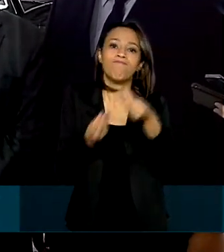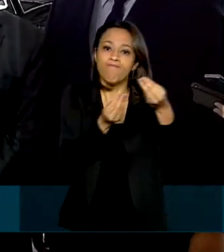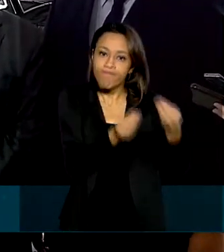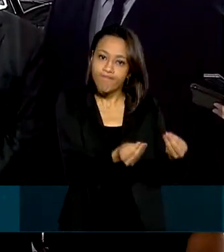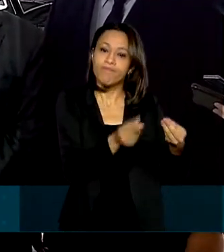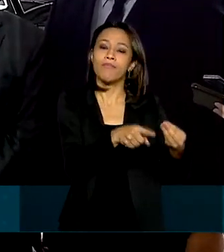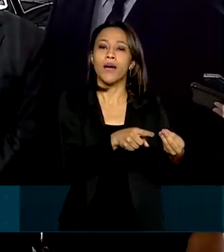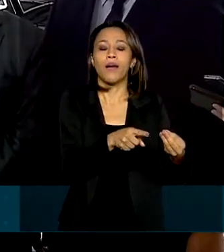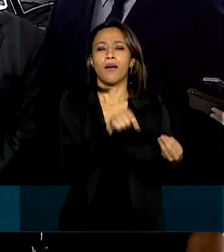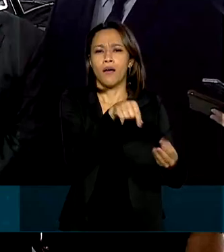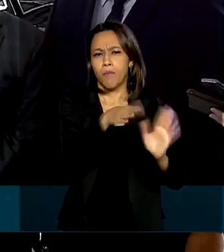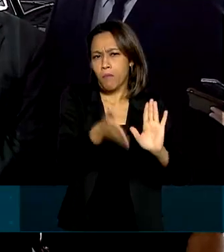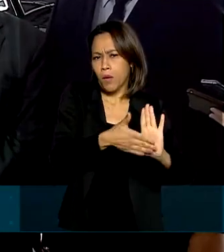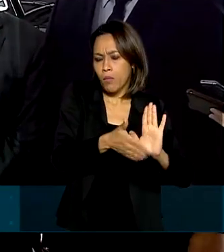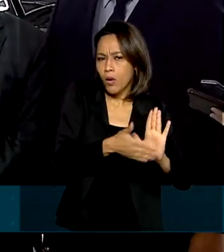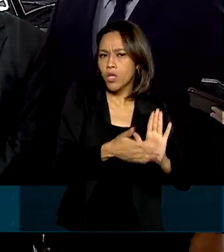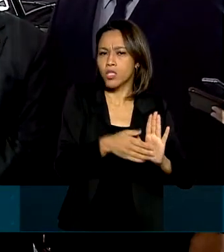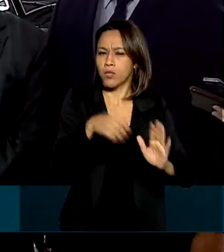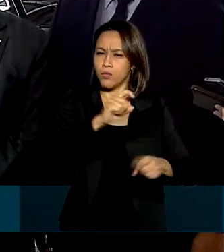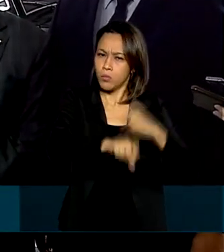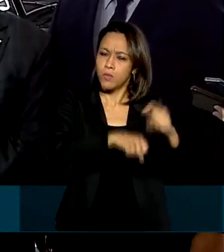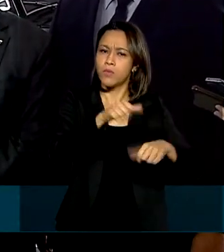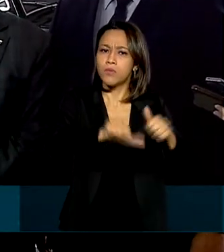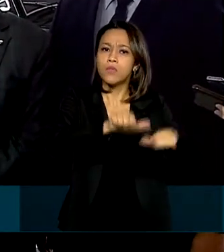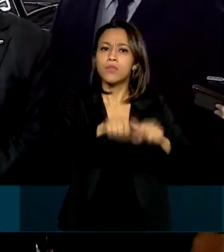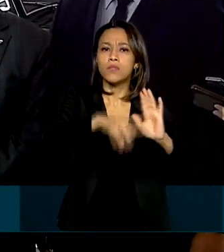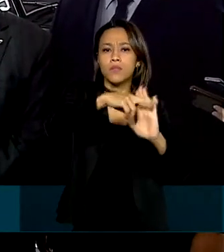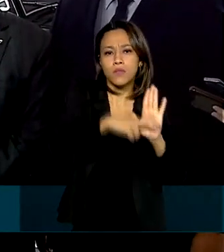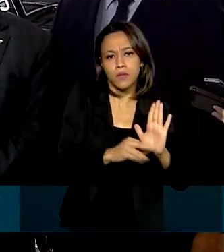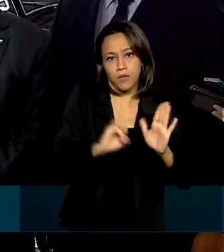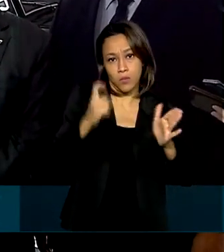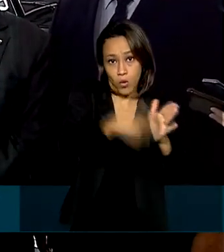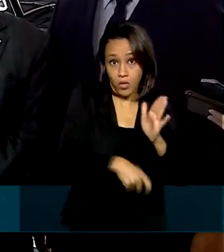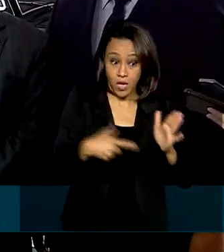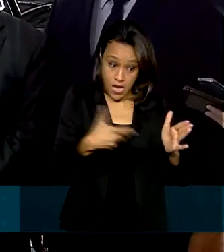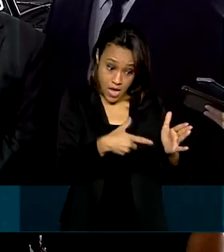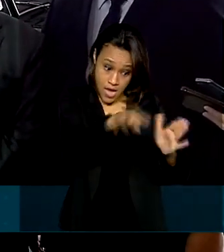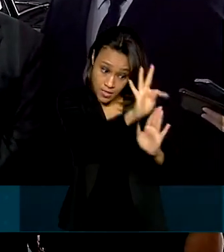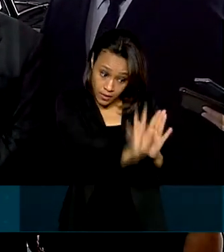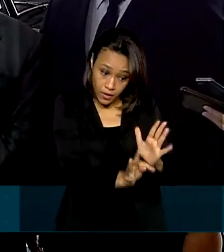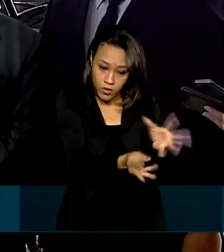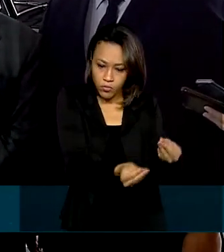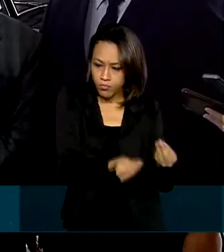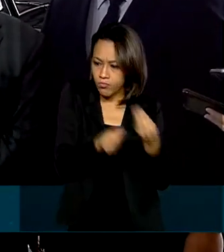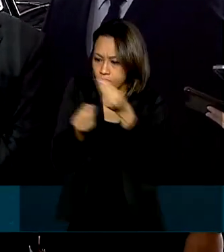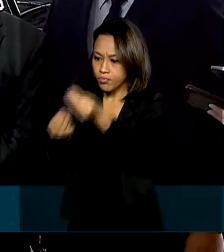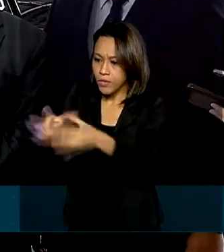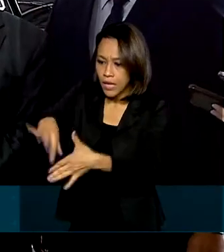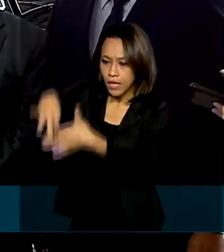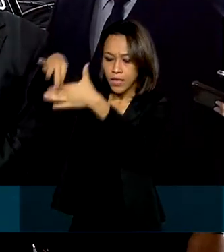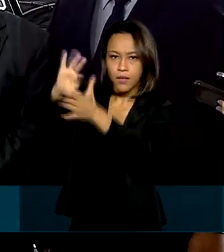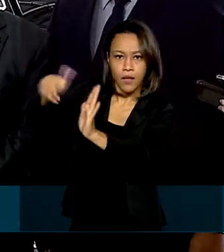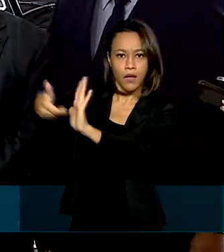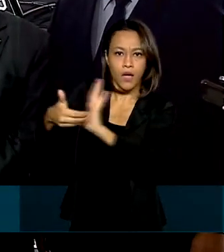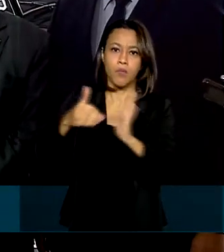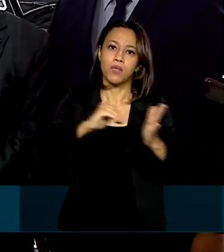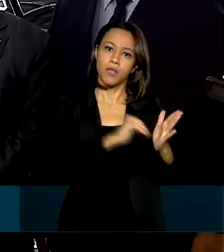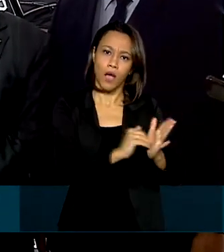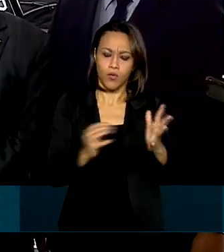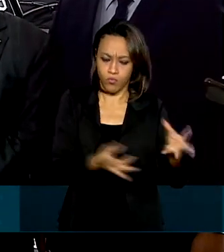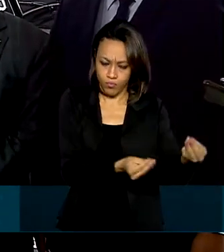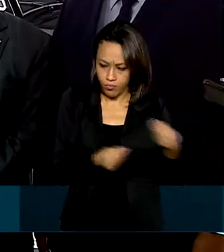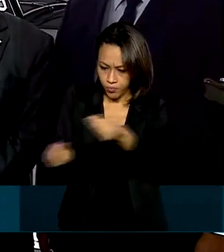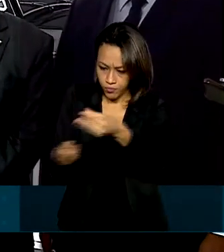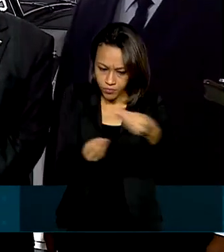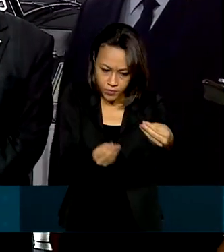tributária. Estes textos serão submetidos aos líderes da Câmara e do Senado e do que